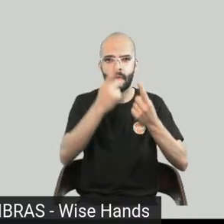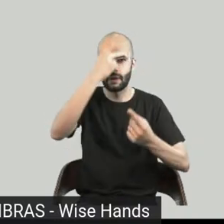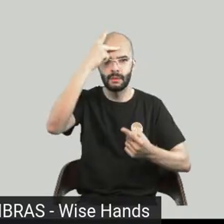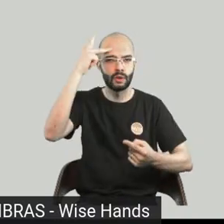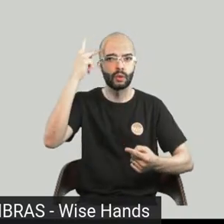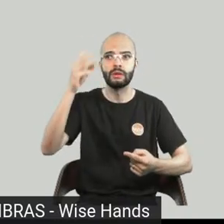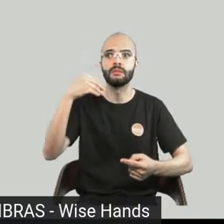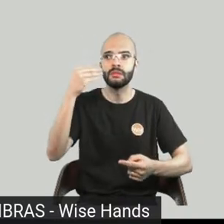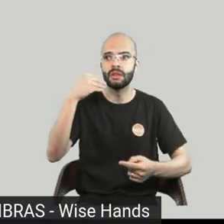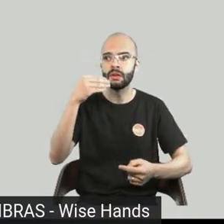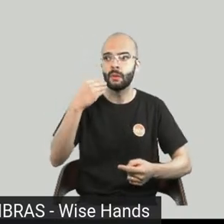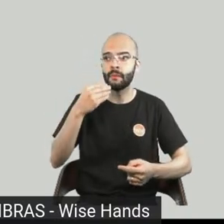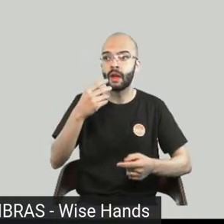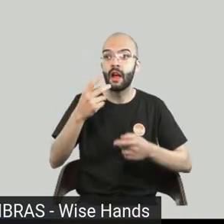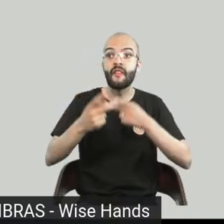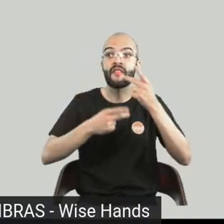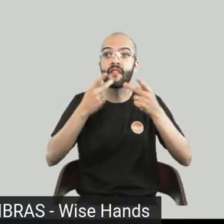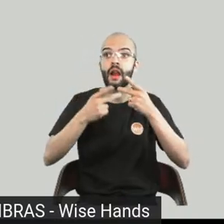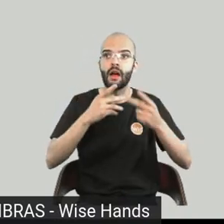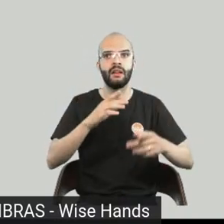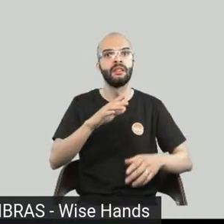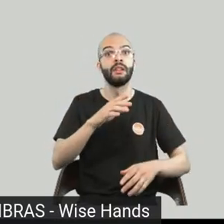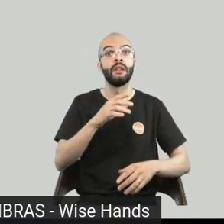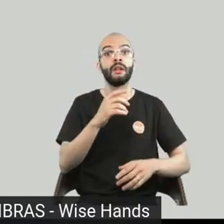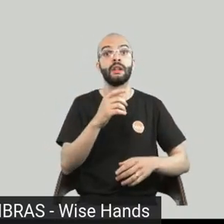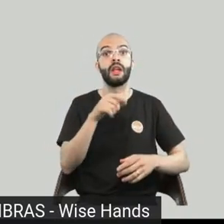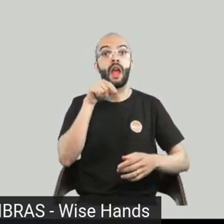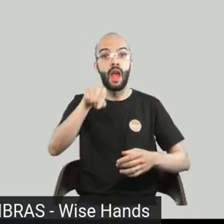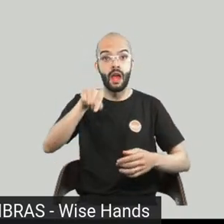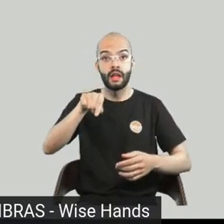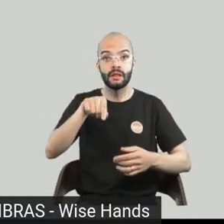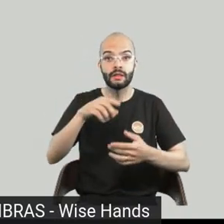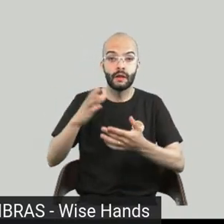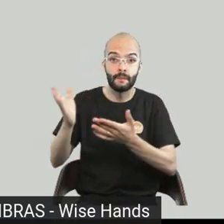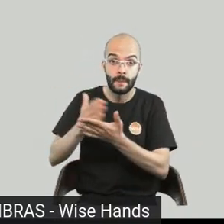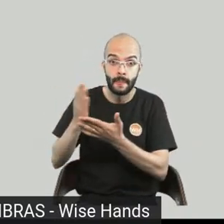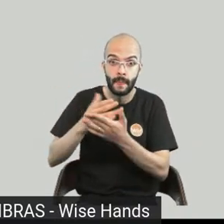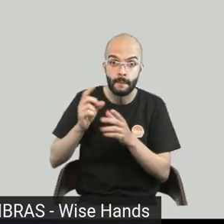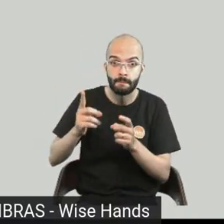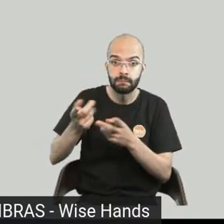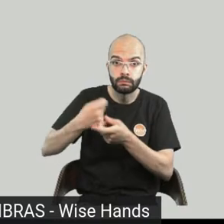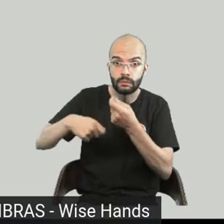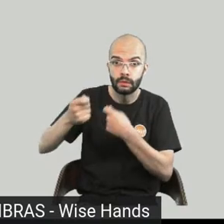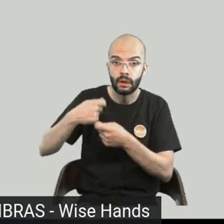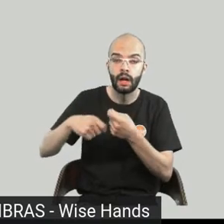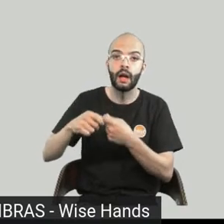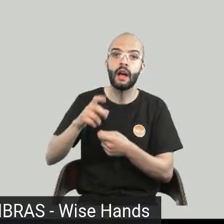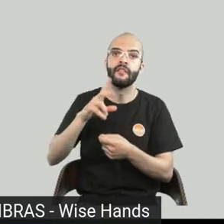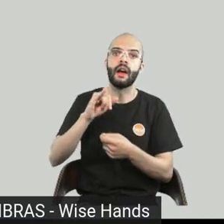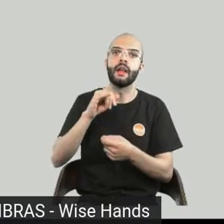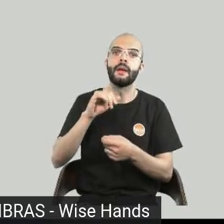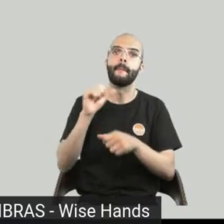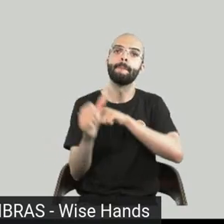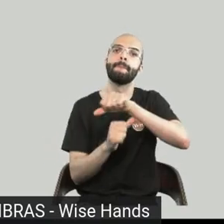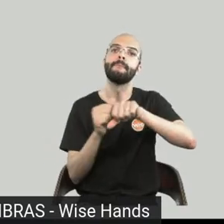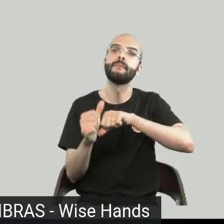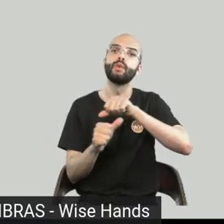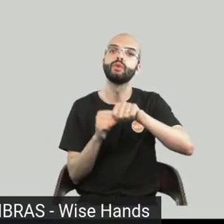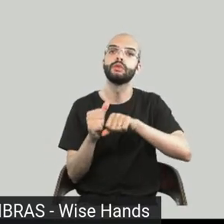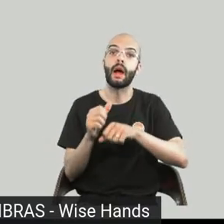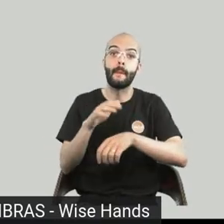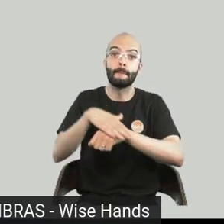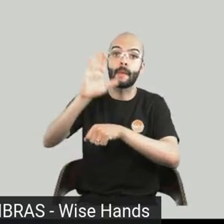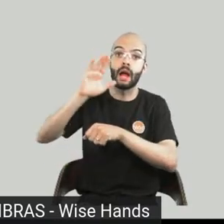80% digital e 20% físico. E não tinha clareza, na época, sobre qual seria a rentabilidade para as editoras